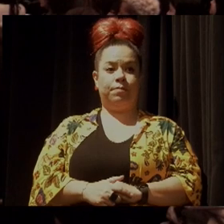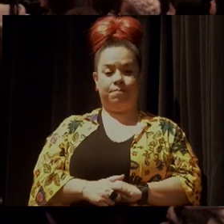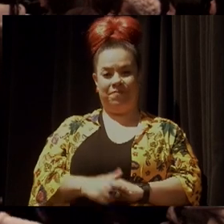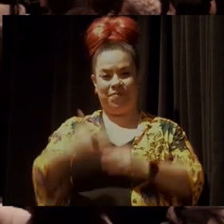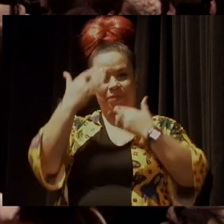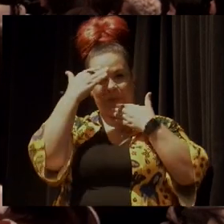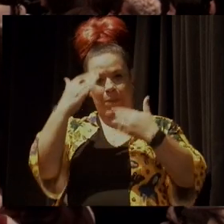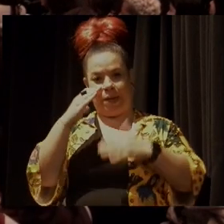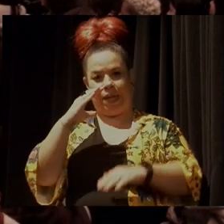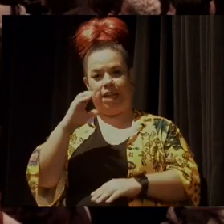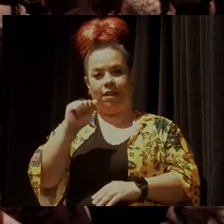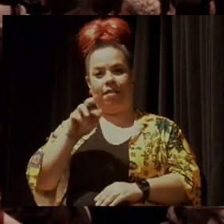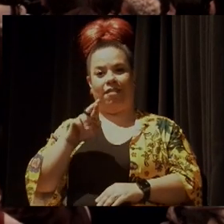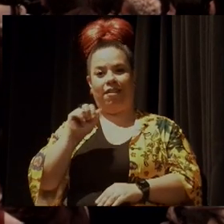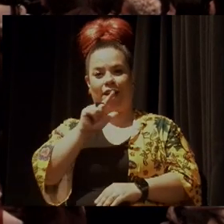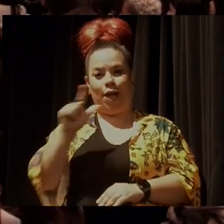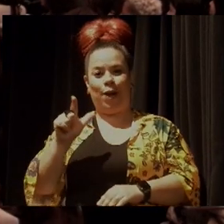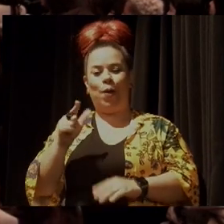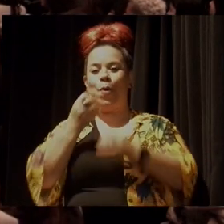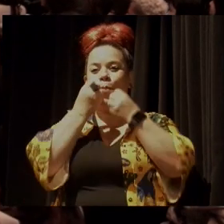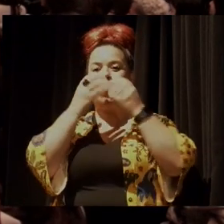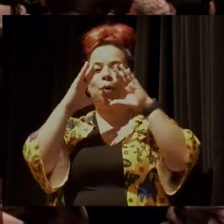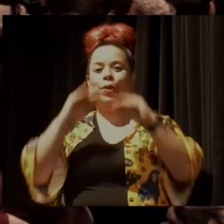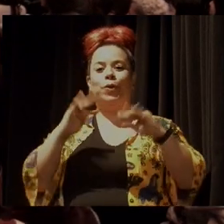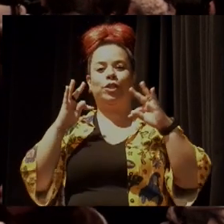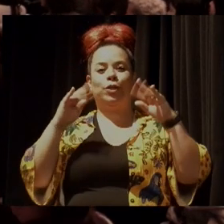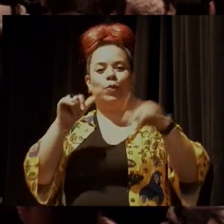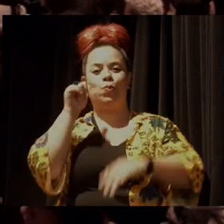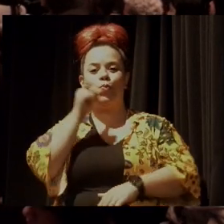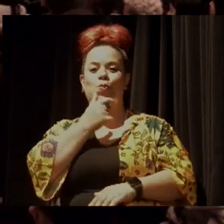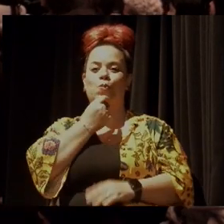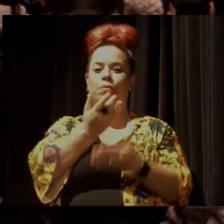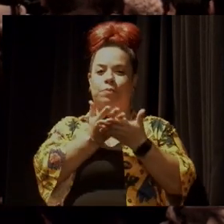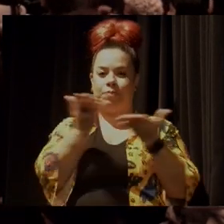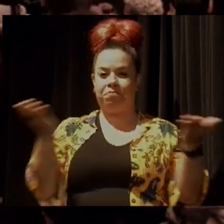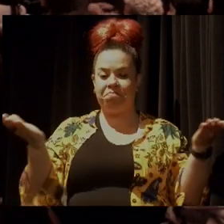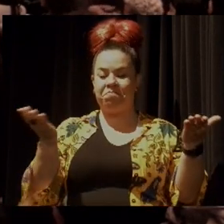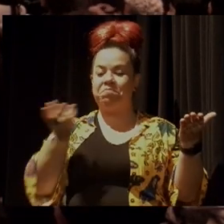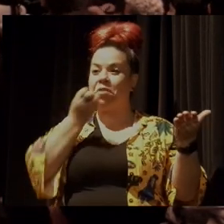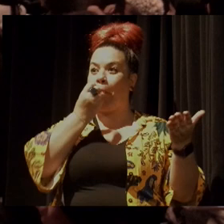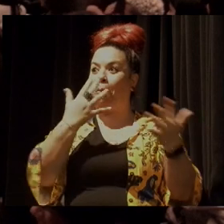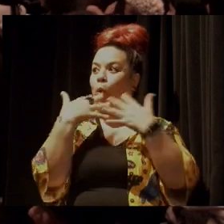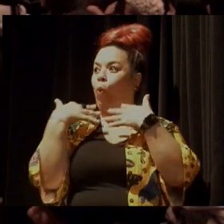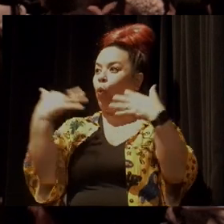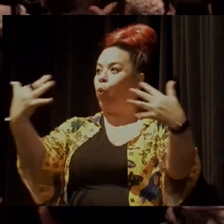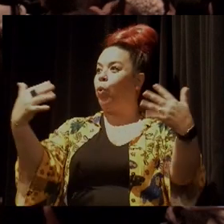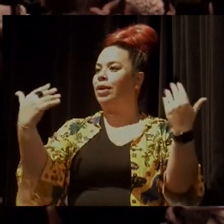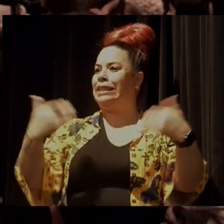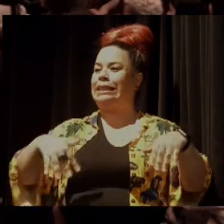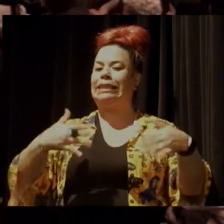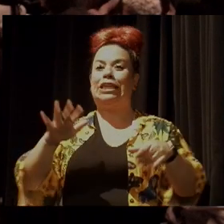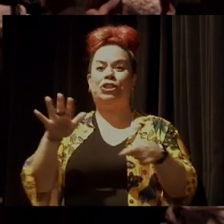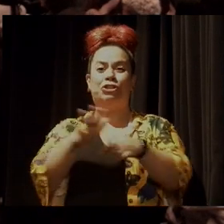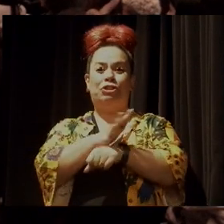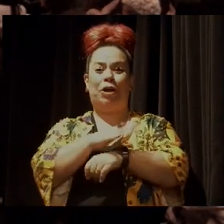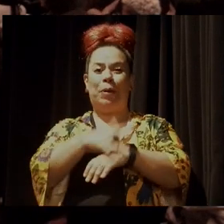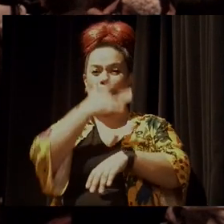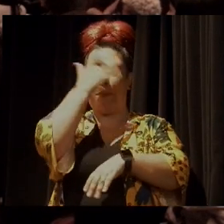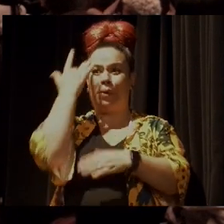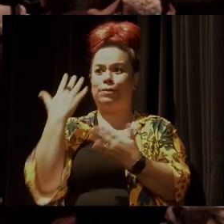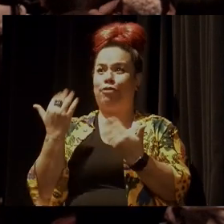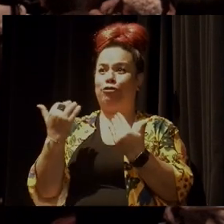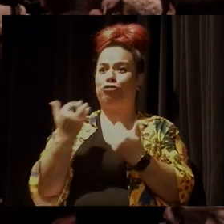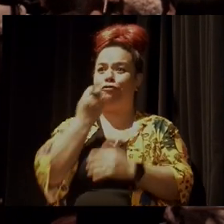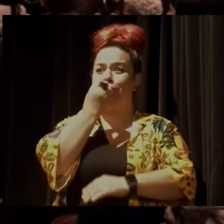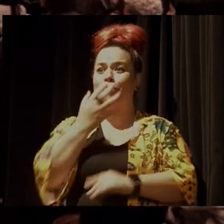Obrigado, Carol. Boa noite a todos e a todas. Muito bom ver esse auditório cheio, com muita gente jovem